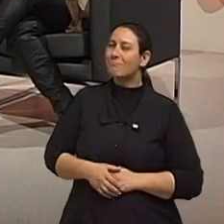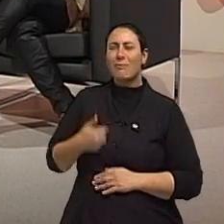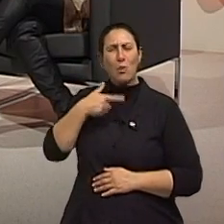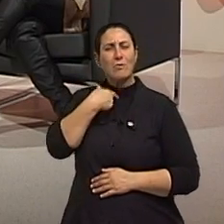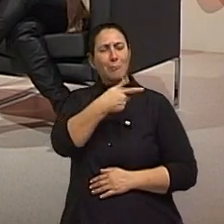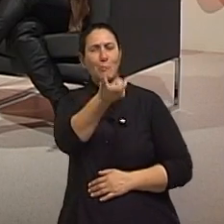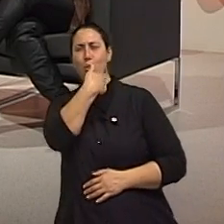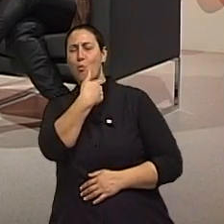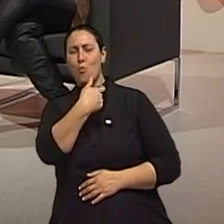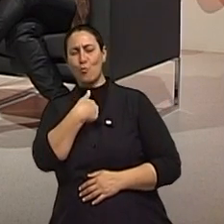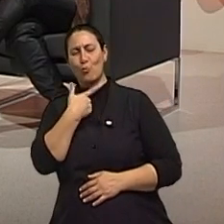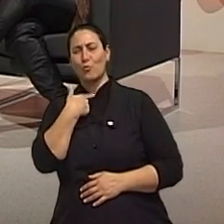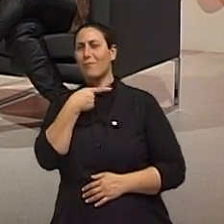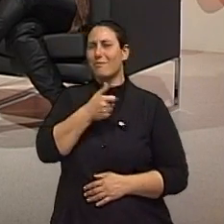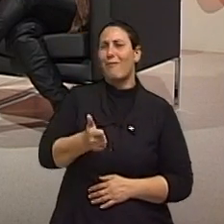Quer dizer,